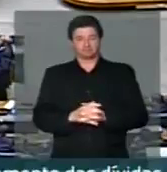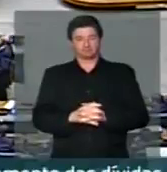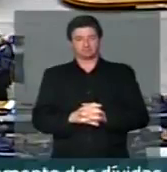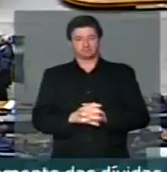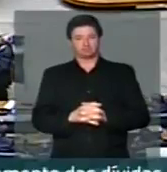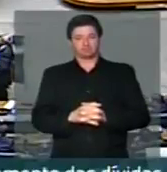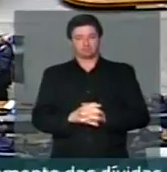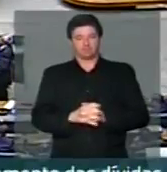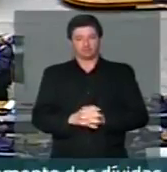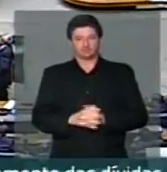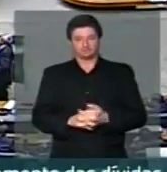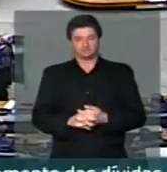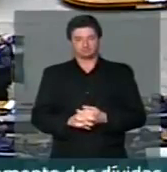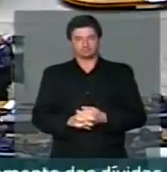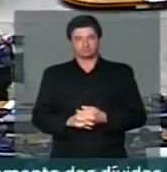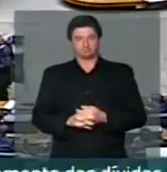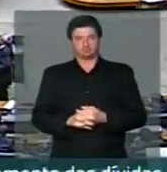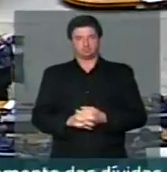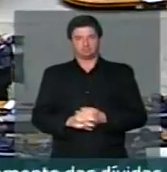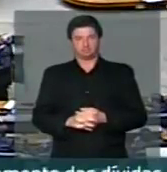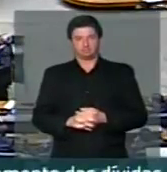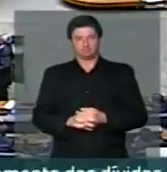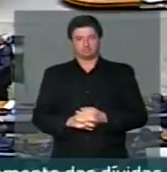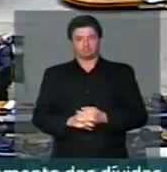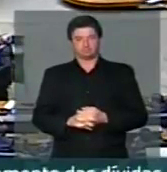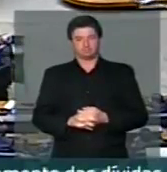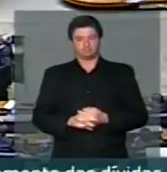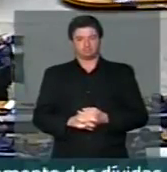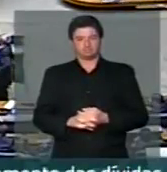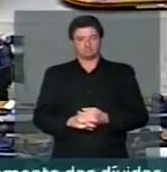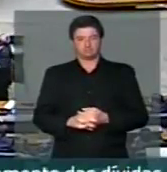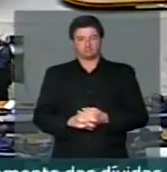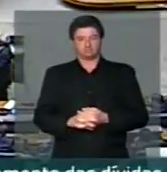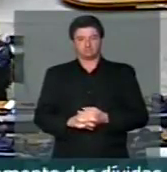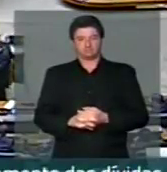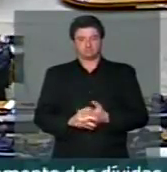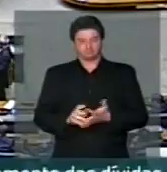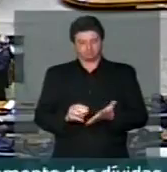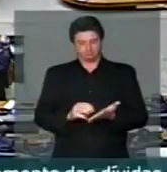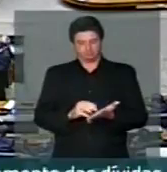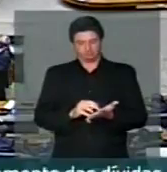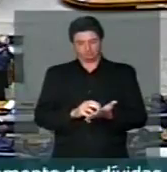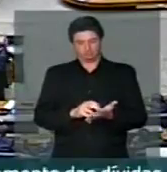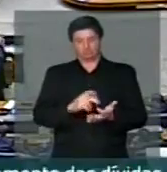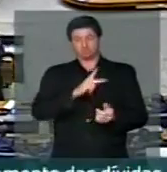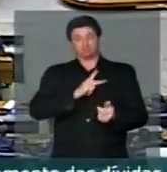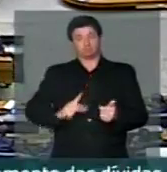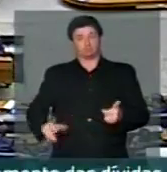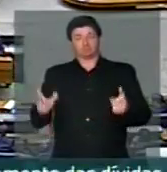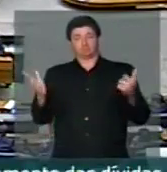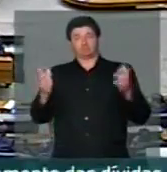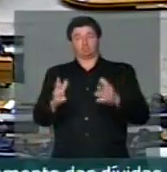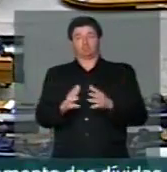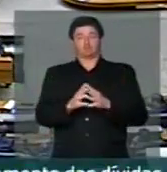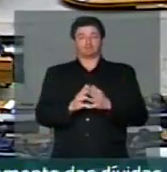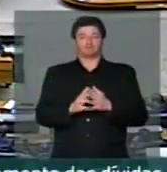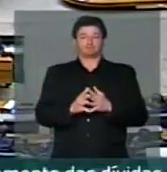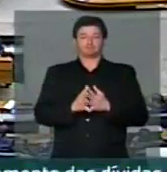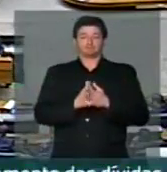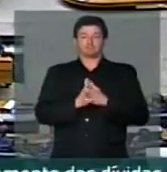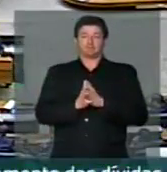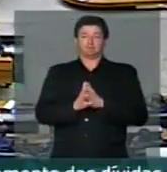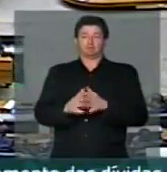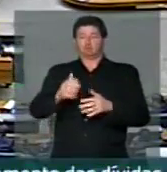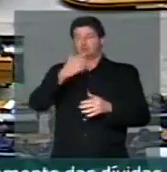Senhor presidente, senhoras e